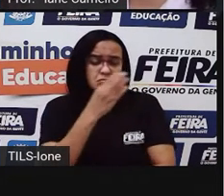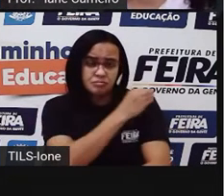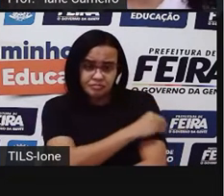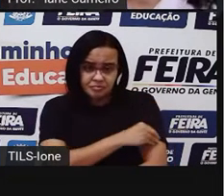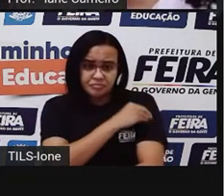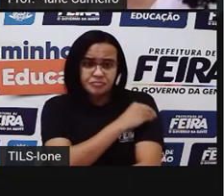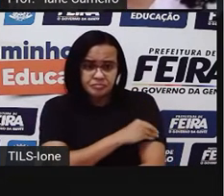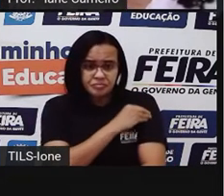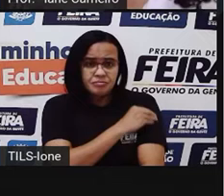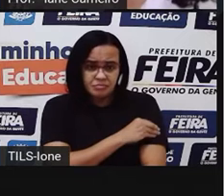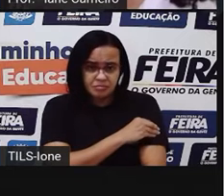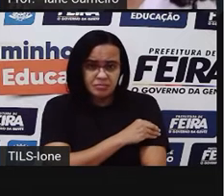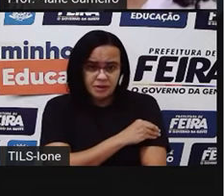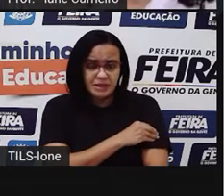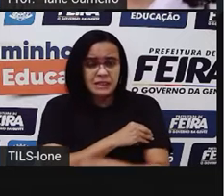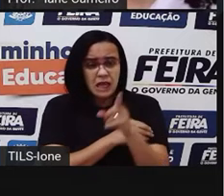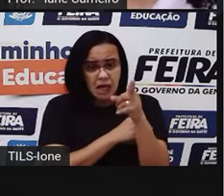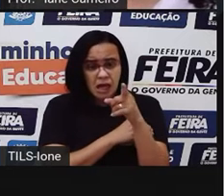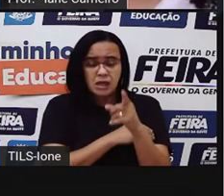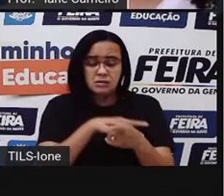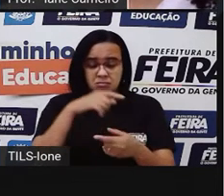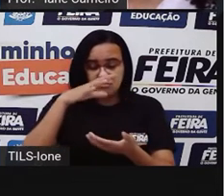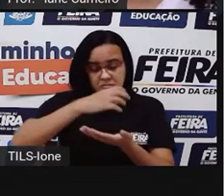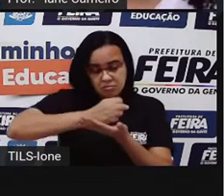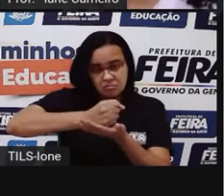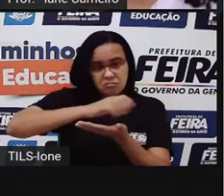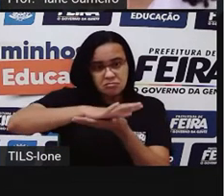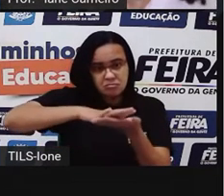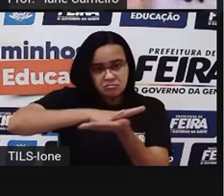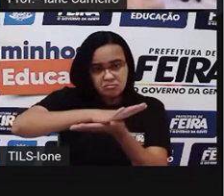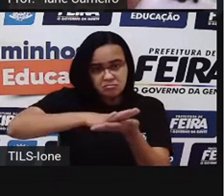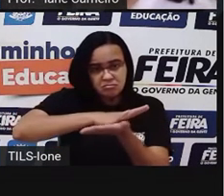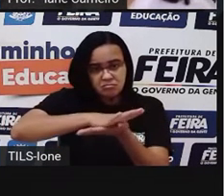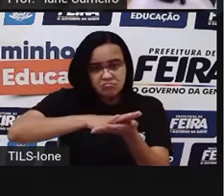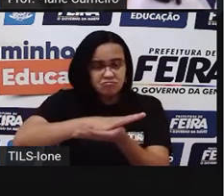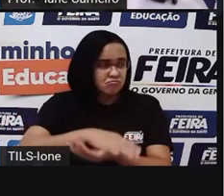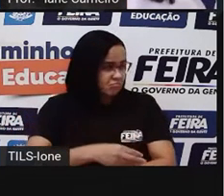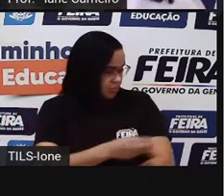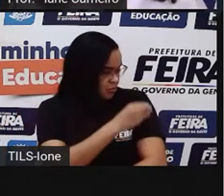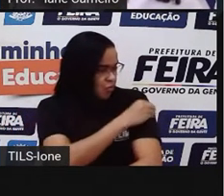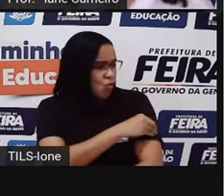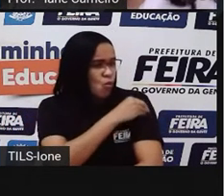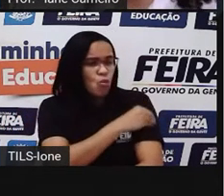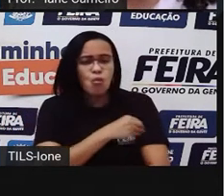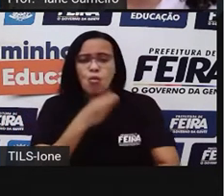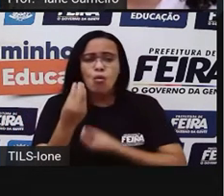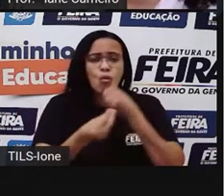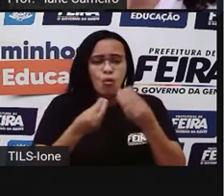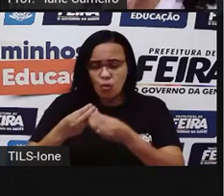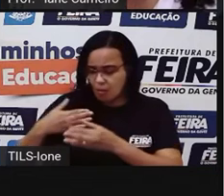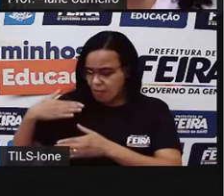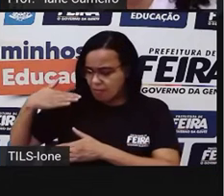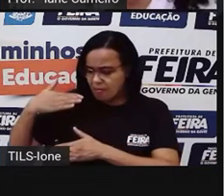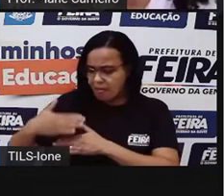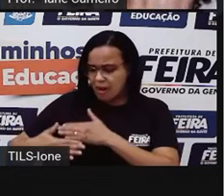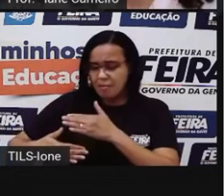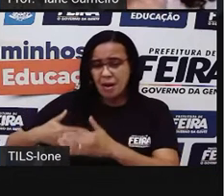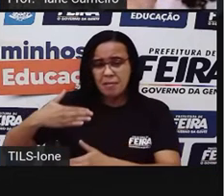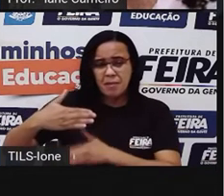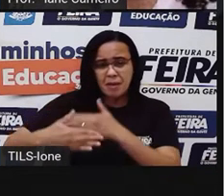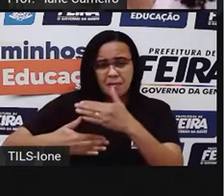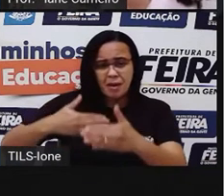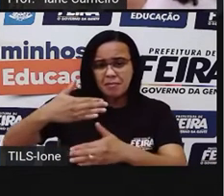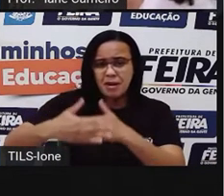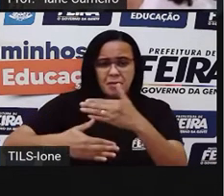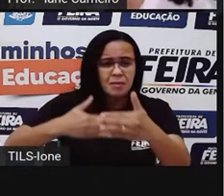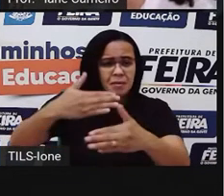para ser esse álcool gel, né? Como é que ele... Qual foi o processo que ele passou até chegar aqui na mesa da PRO para a